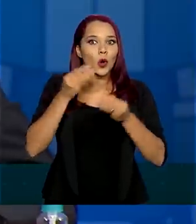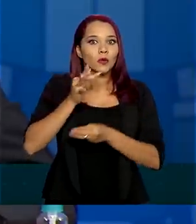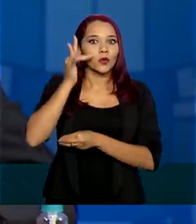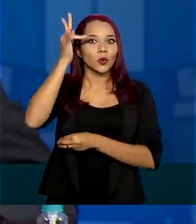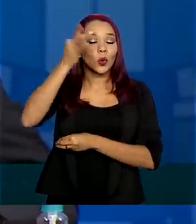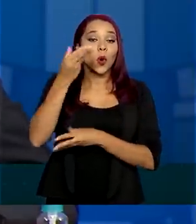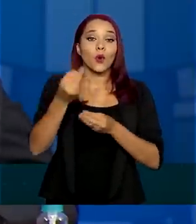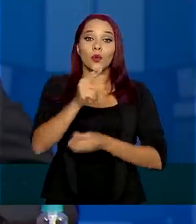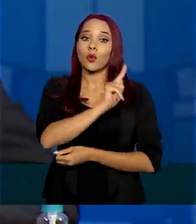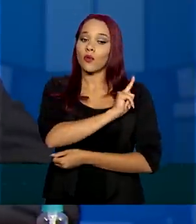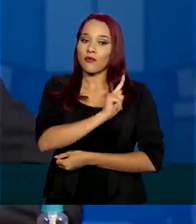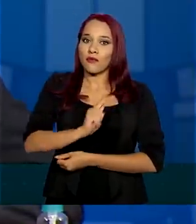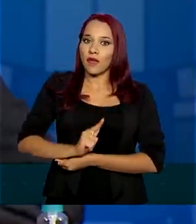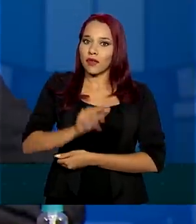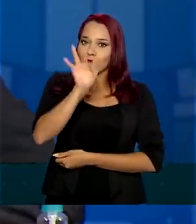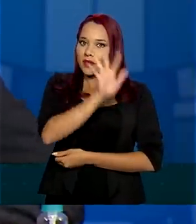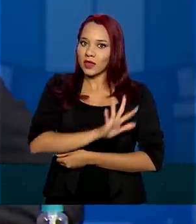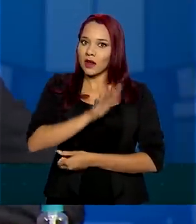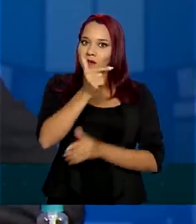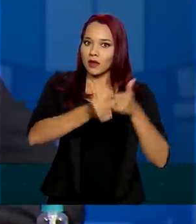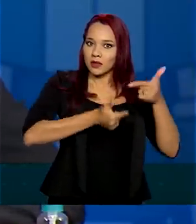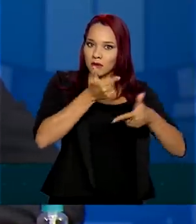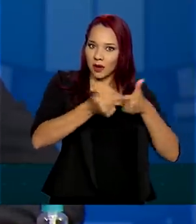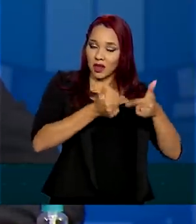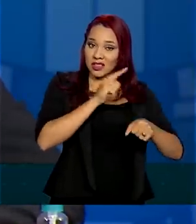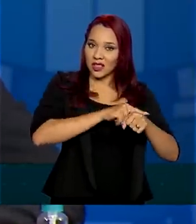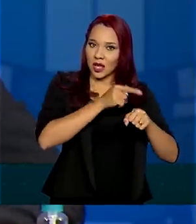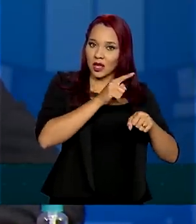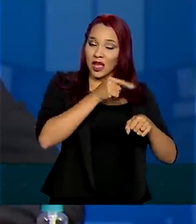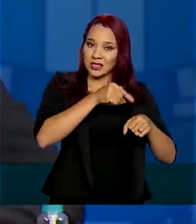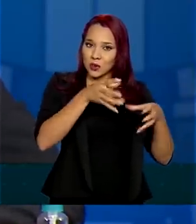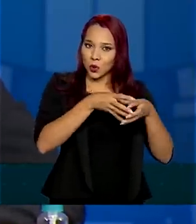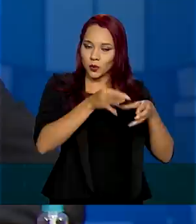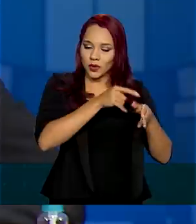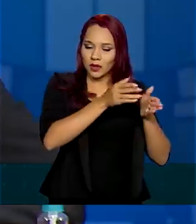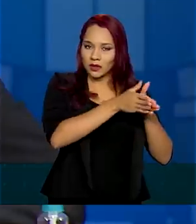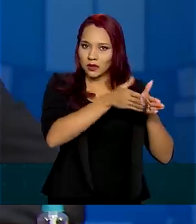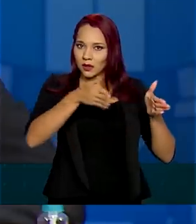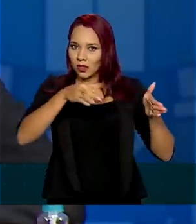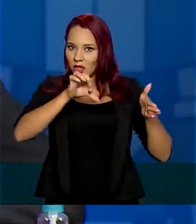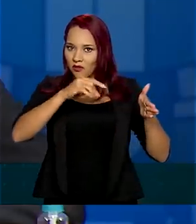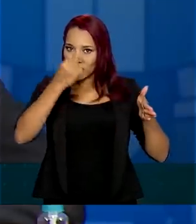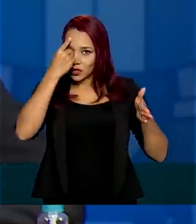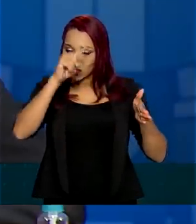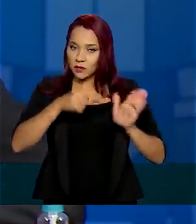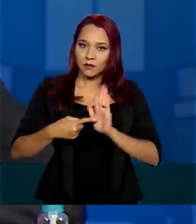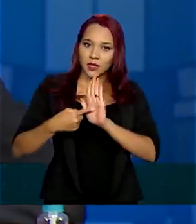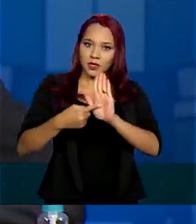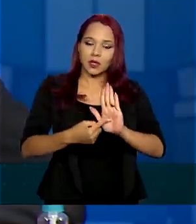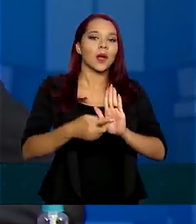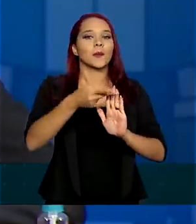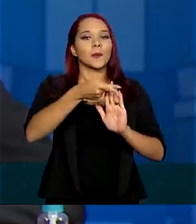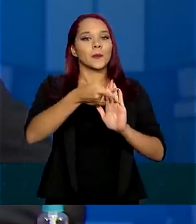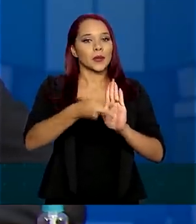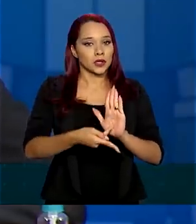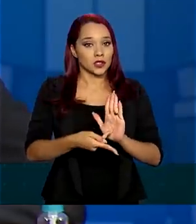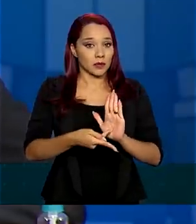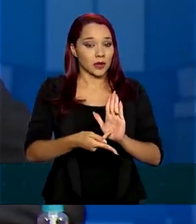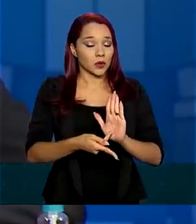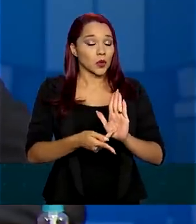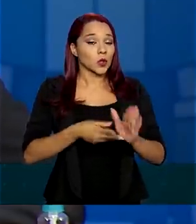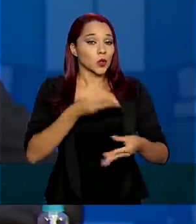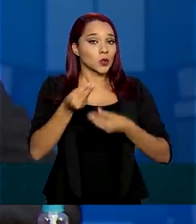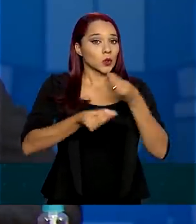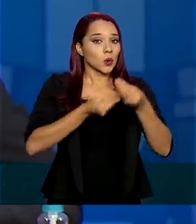federal vai trabalhar. Ele tem um prazo, esse grupo tem um prazo de 90 dias para apresentar um planejamento de